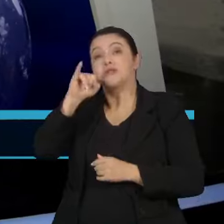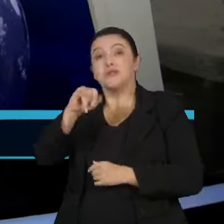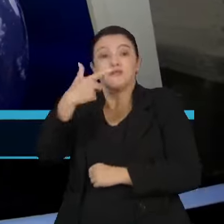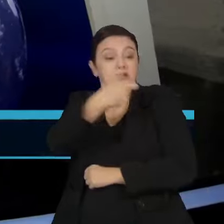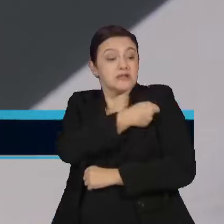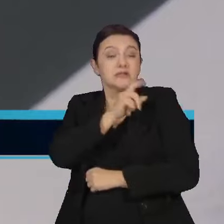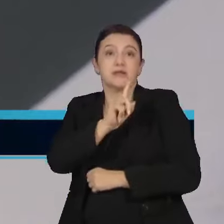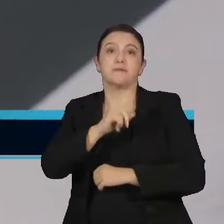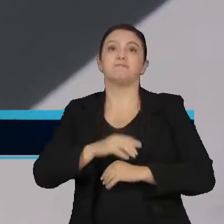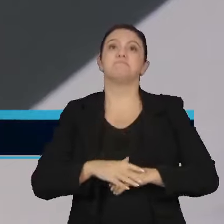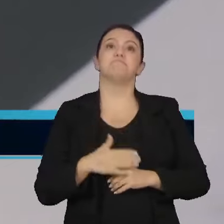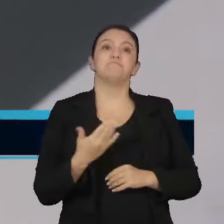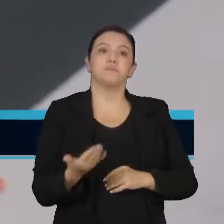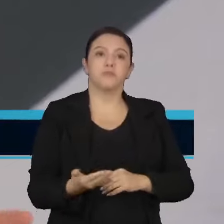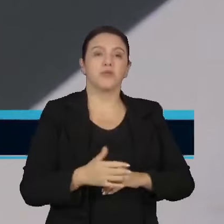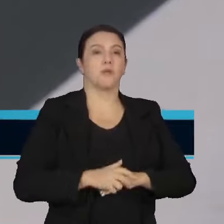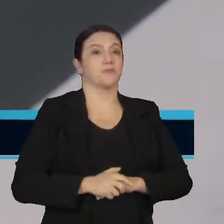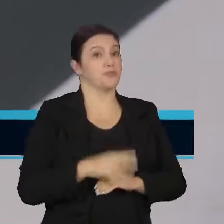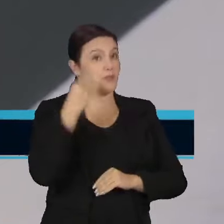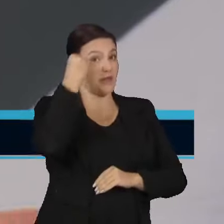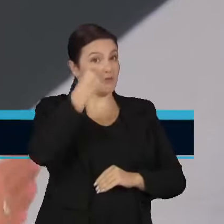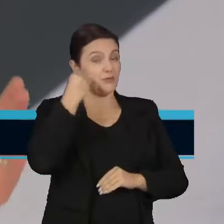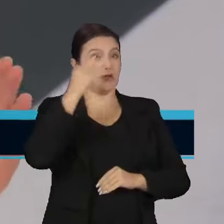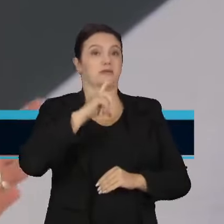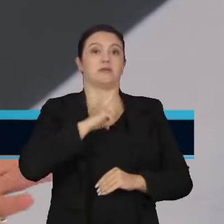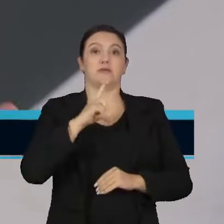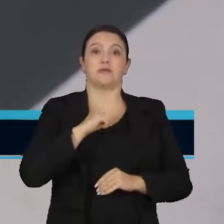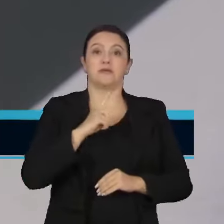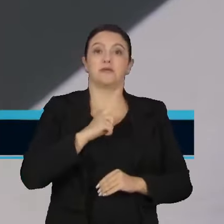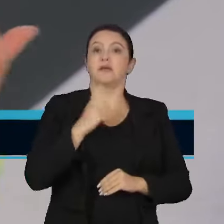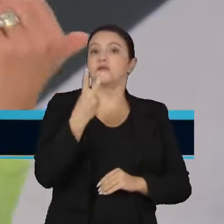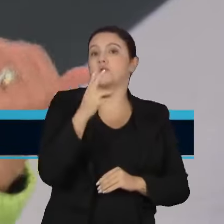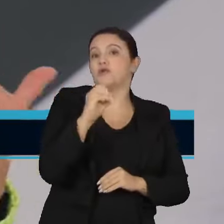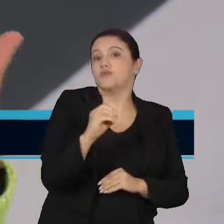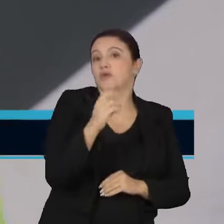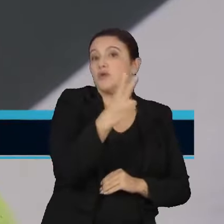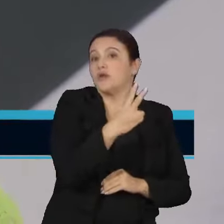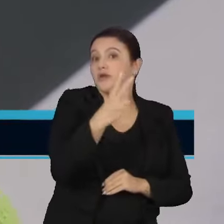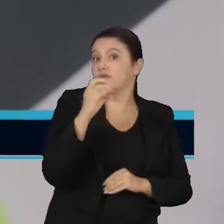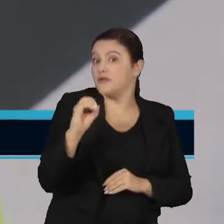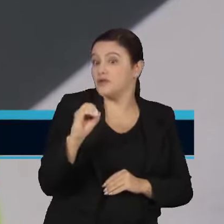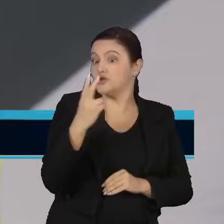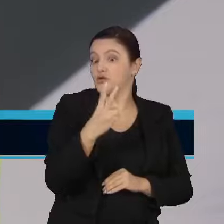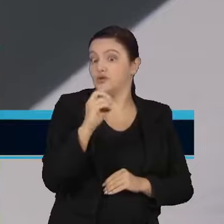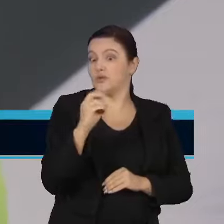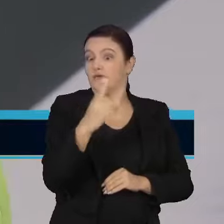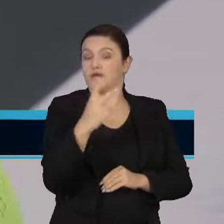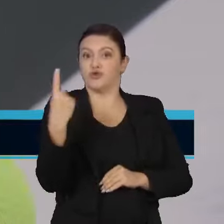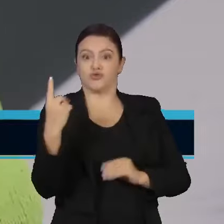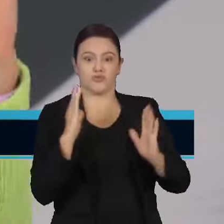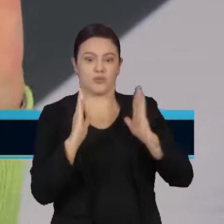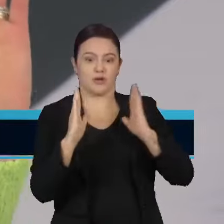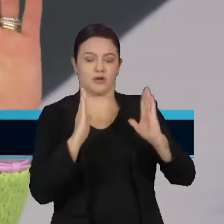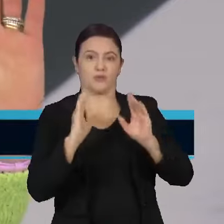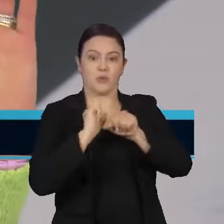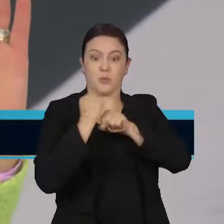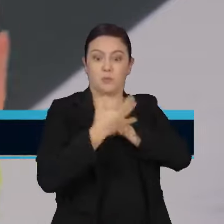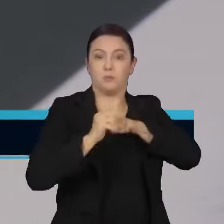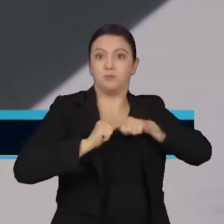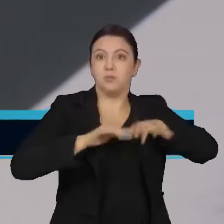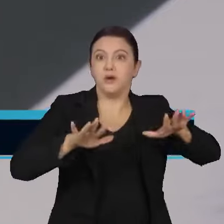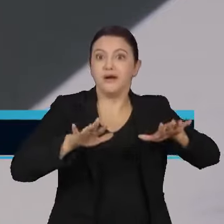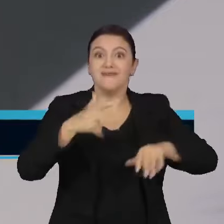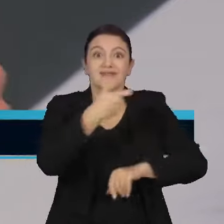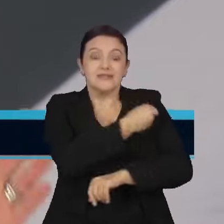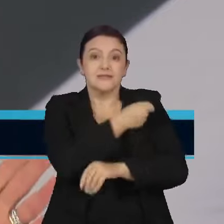doutora Rosana? Karen, a experiência que nós tivemos em 2020, 2021, em plena pandemia e sem vacina,